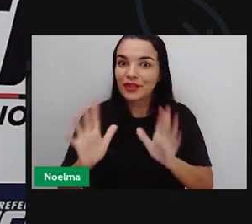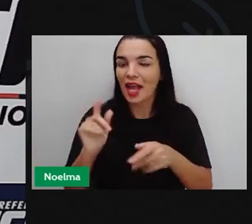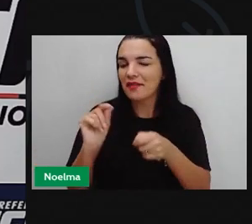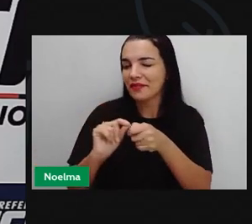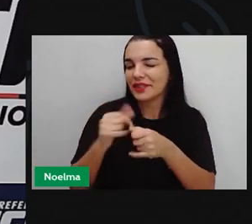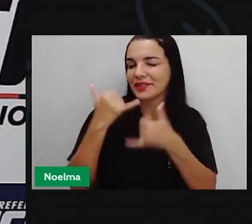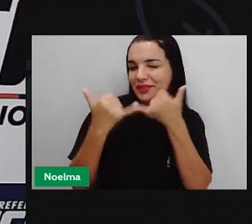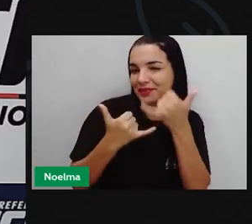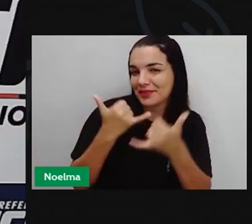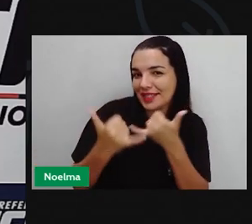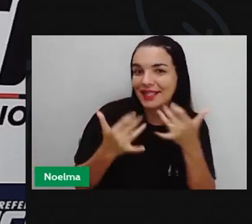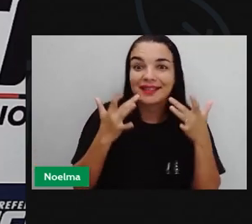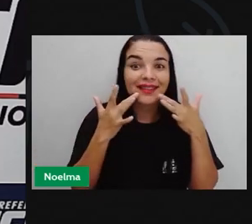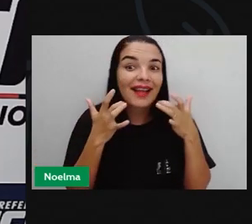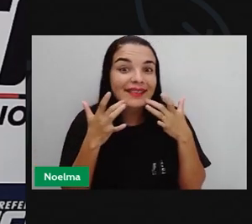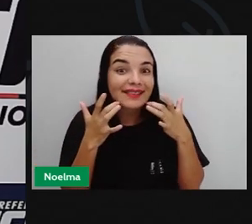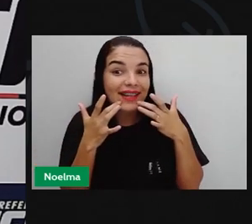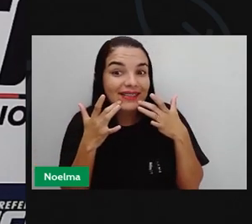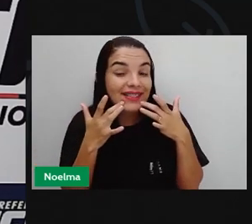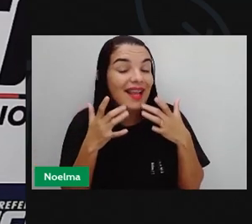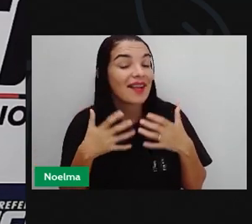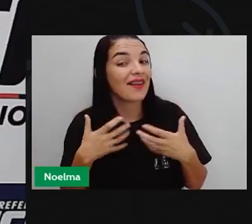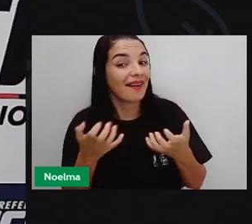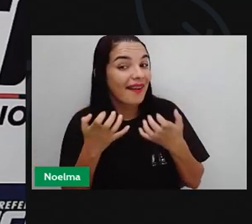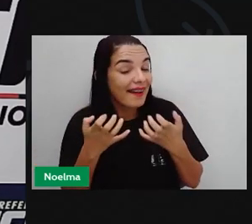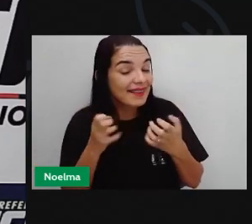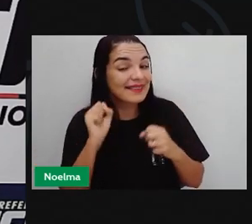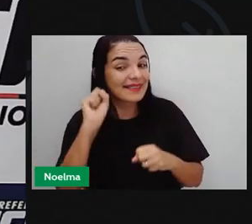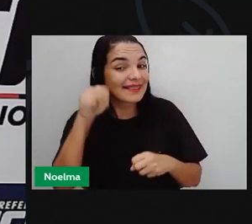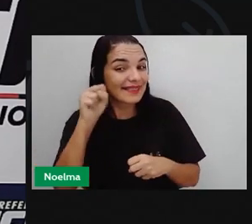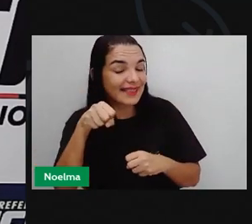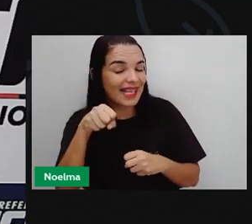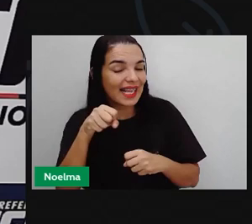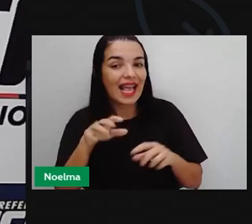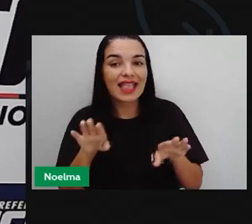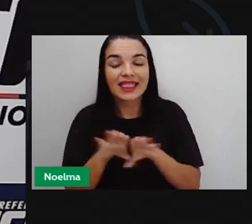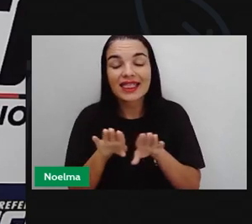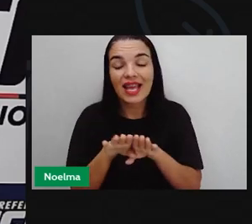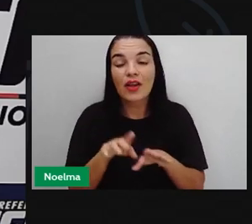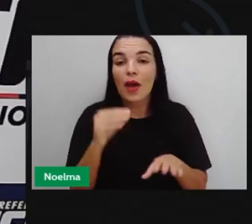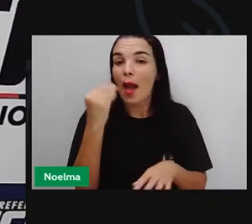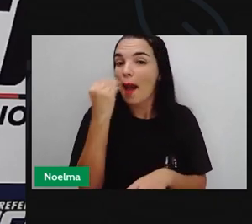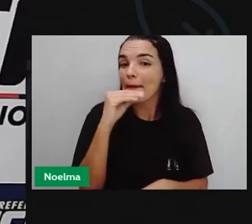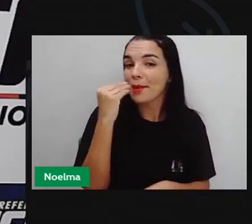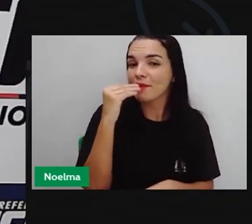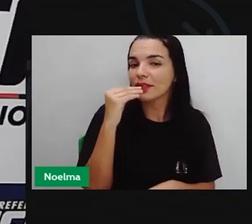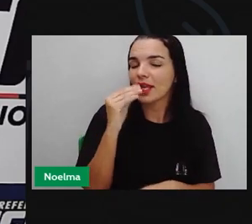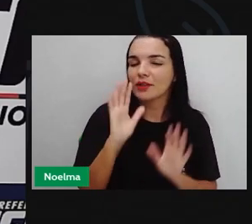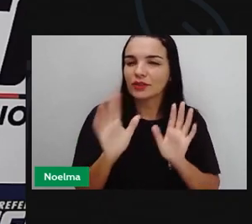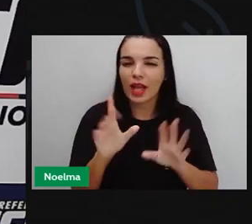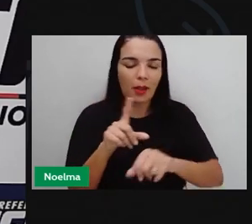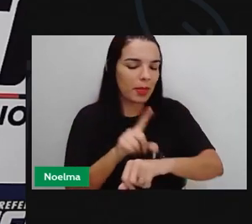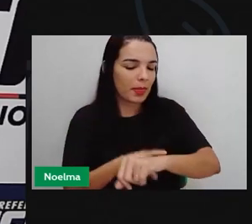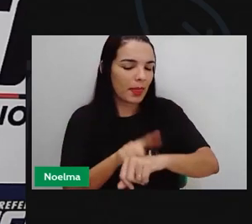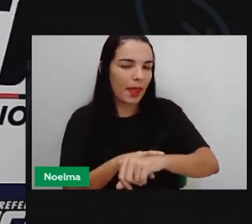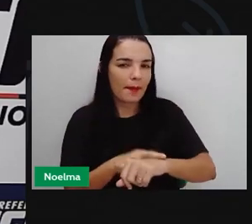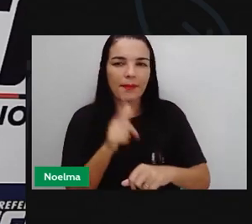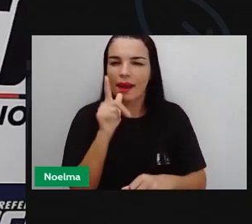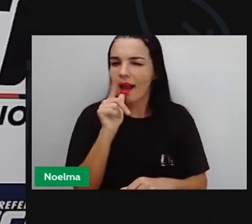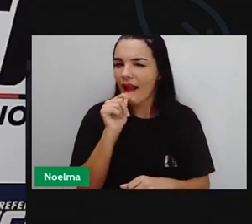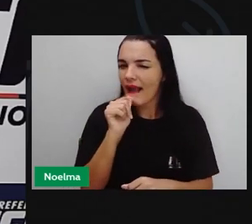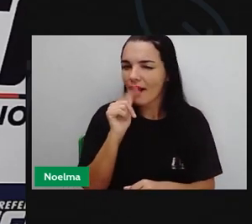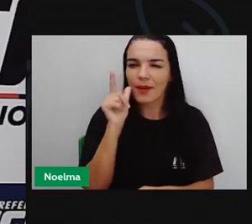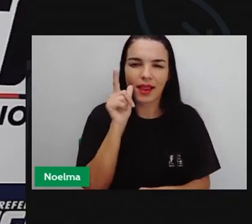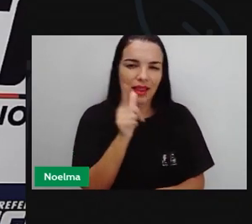teatrais? Espero que sim, né? Aproveitaram esse tempo para tomar aquela água, ir ao banheiro, fazer um lanchinho?